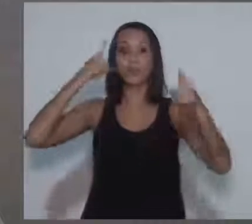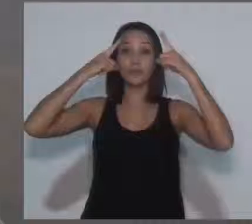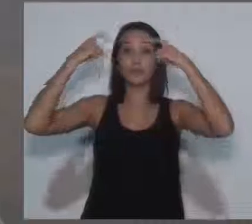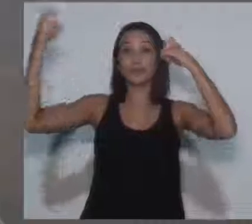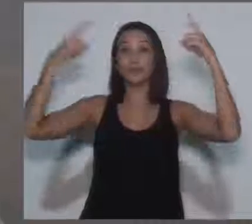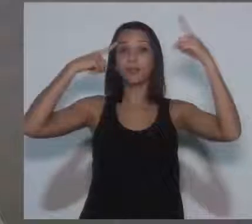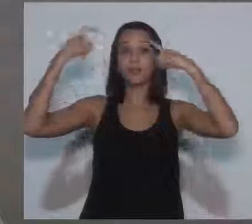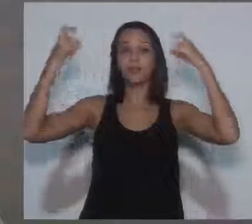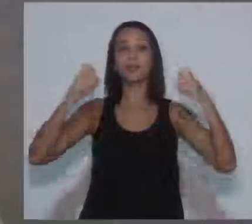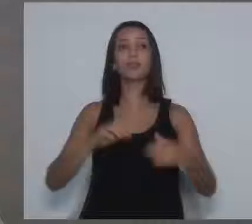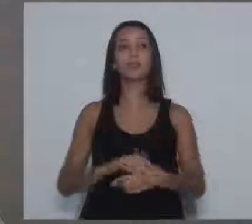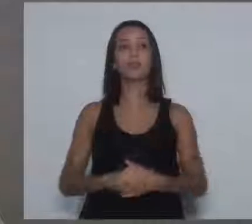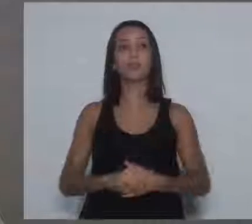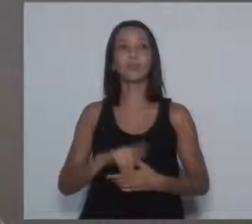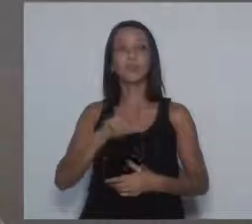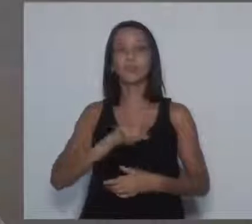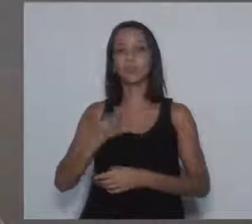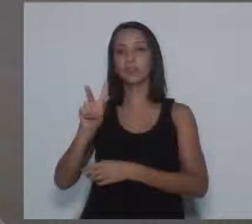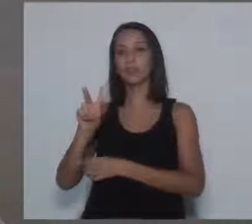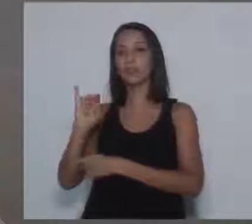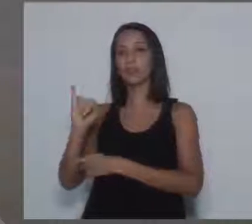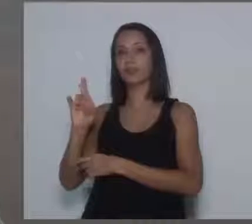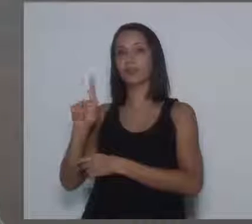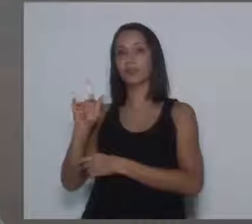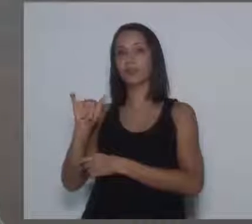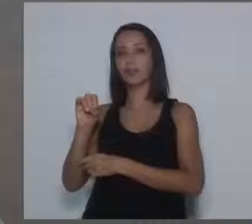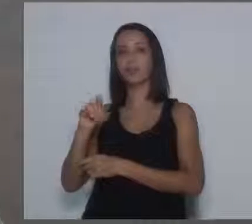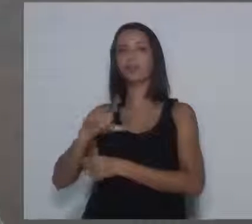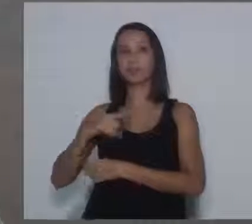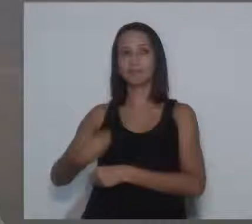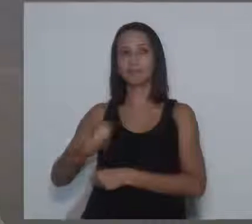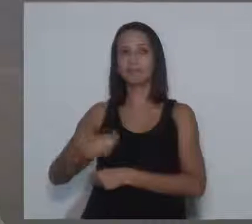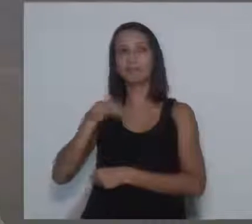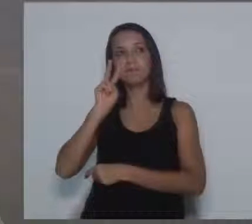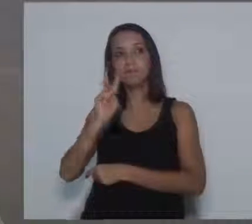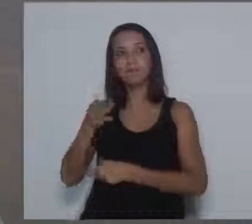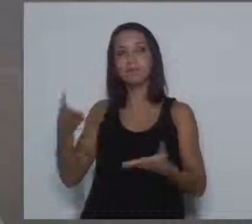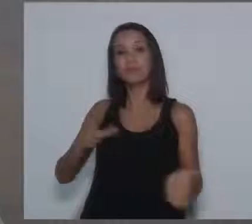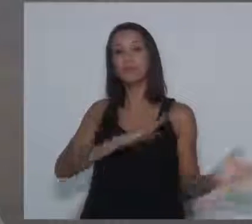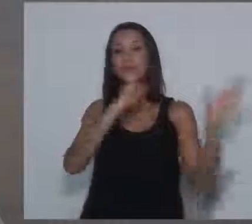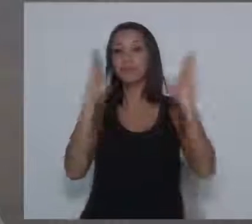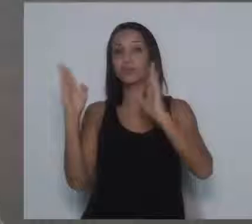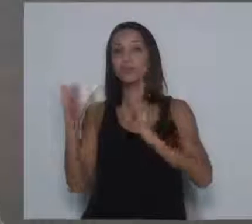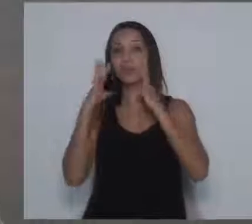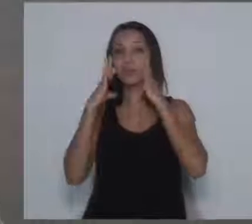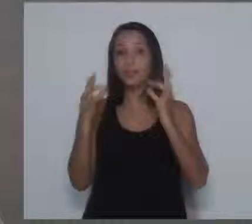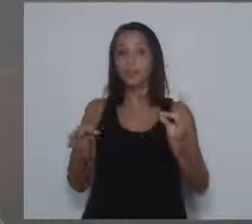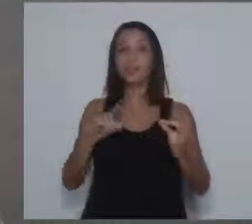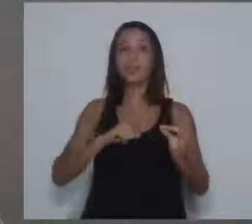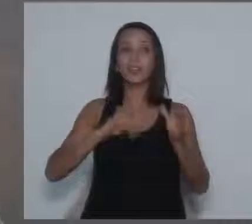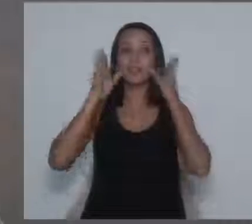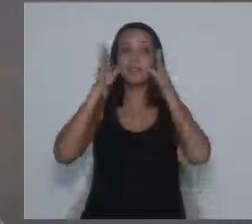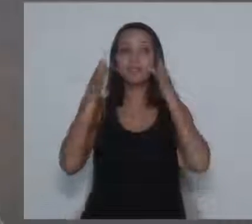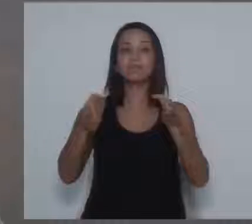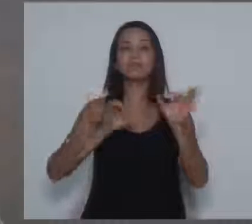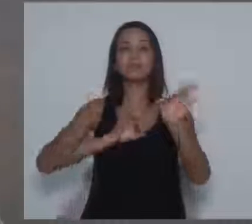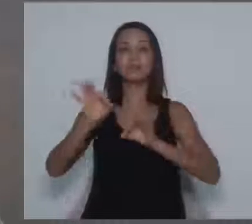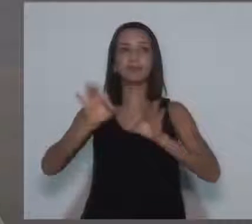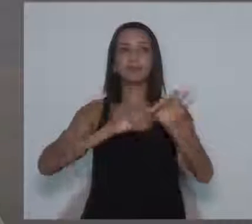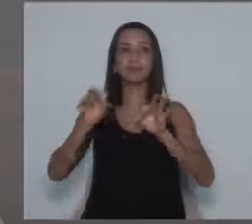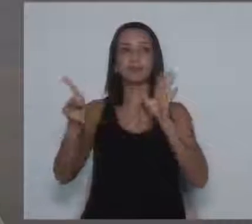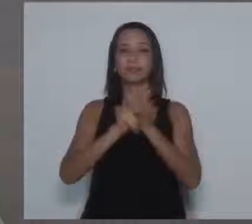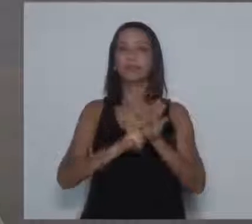sei, a Virginia está aqui, ela deve até estar mais inteirada. Viu o depoimento dela com atenção. E é esse o foco do projeto da